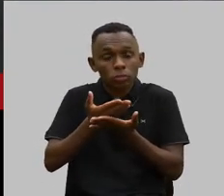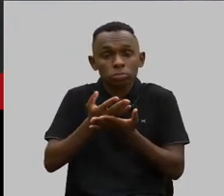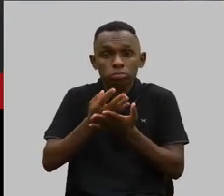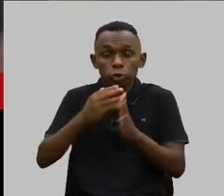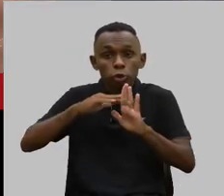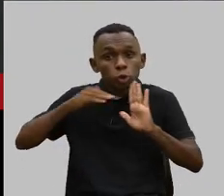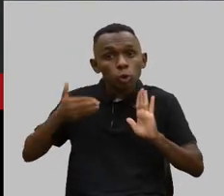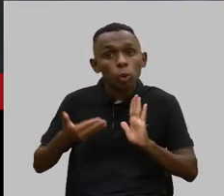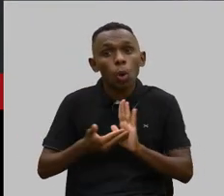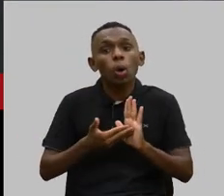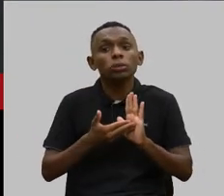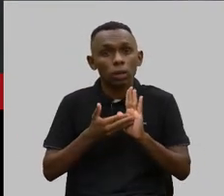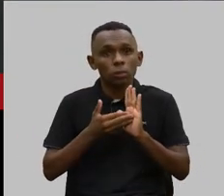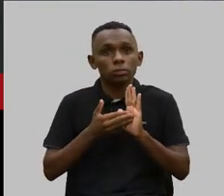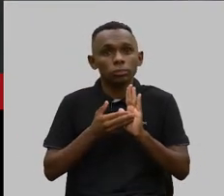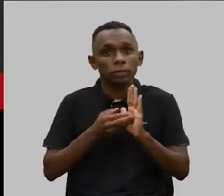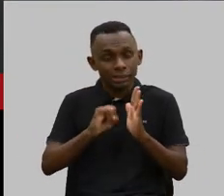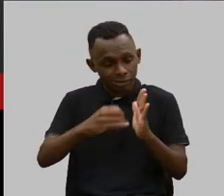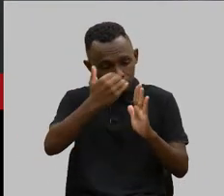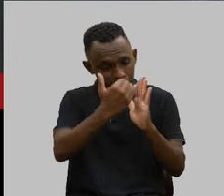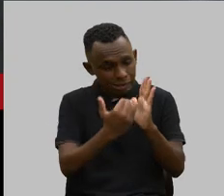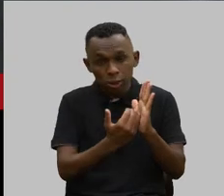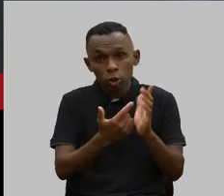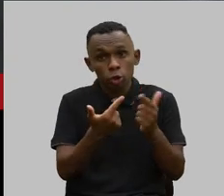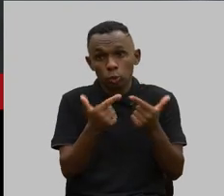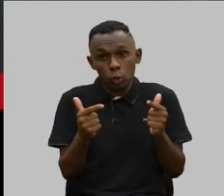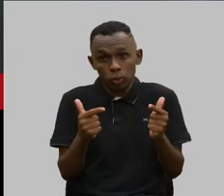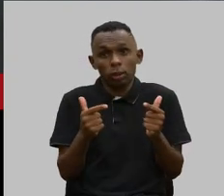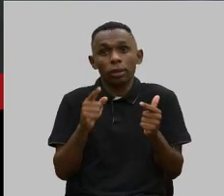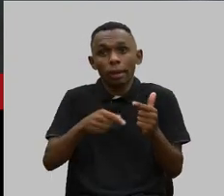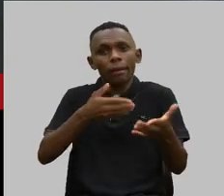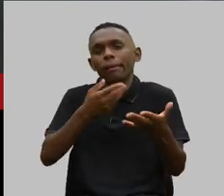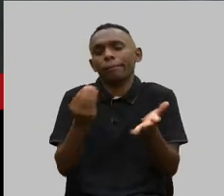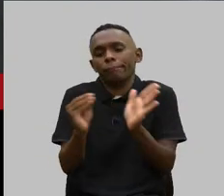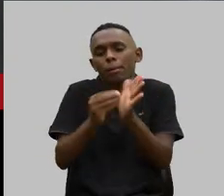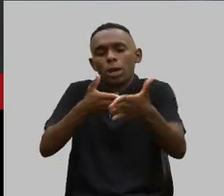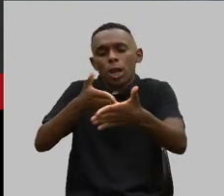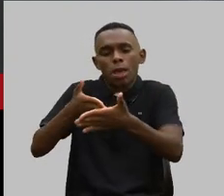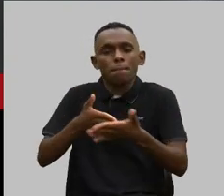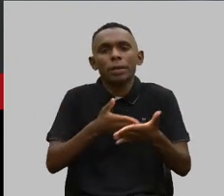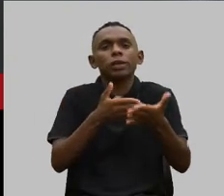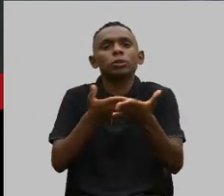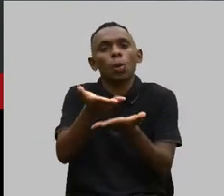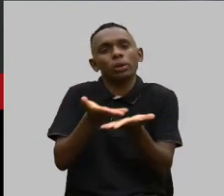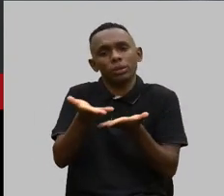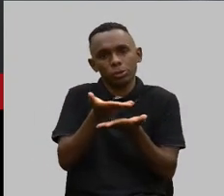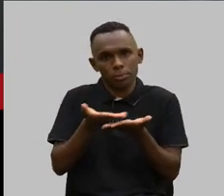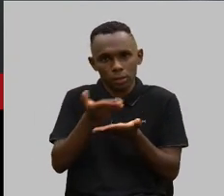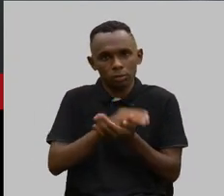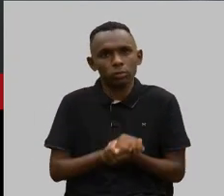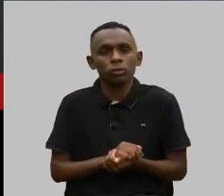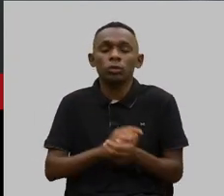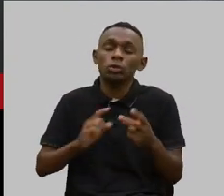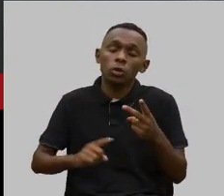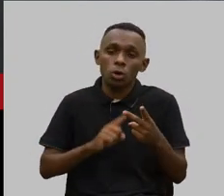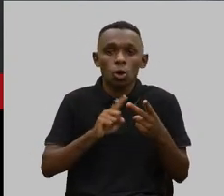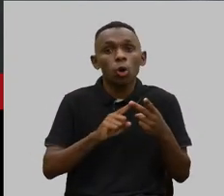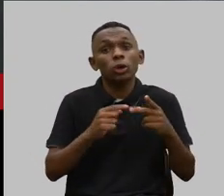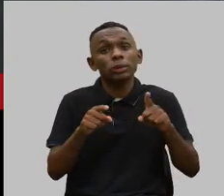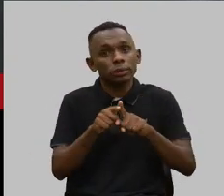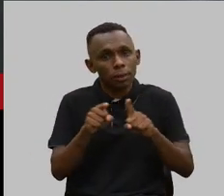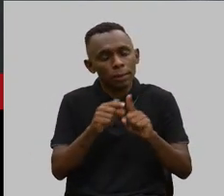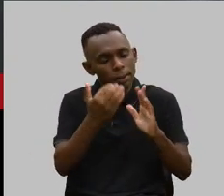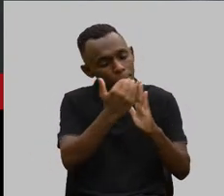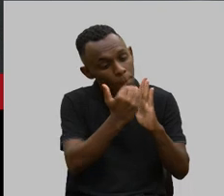ferido, já é uma cláusula abusiva que coloca limitações a esse atendimento. Uma outra situação, uma cláusula que se